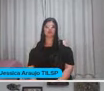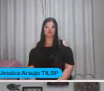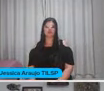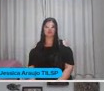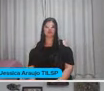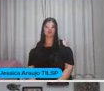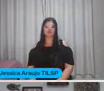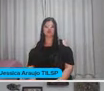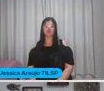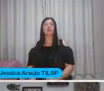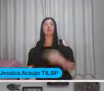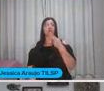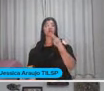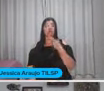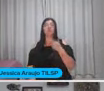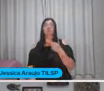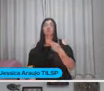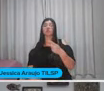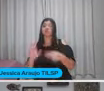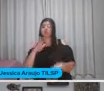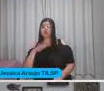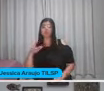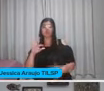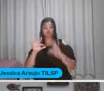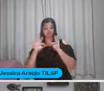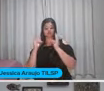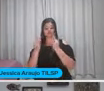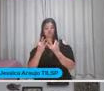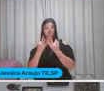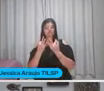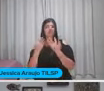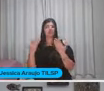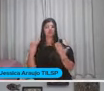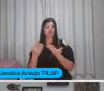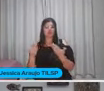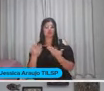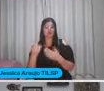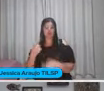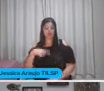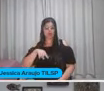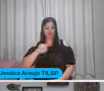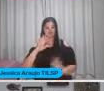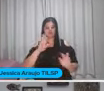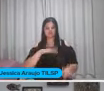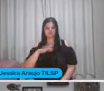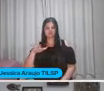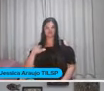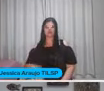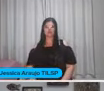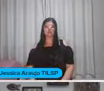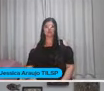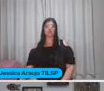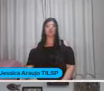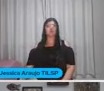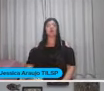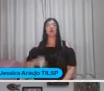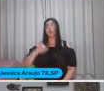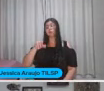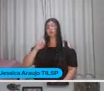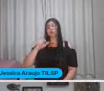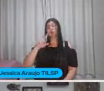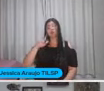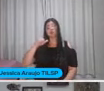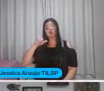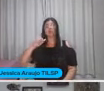Fala justamente Das crianças na família Aqui em casa A gente leva as crianças Ao jardim botânico À